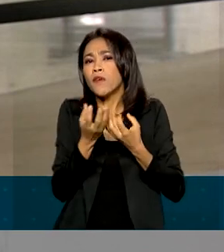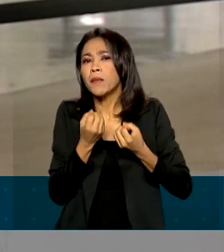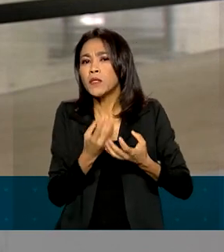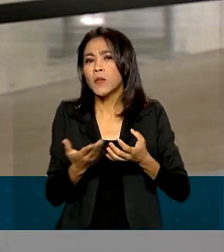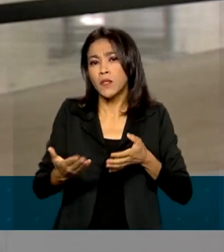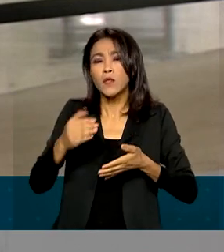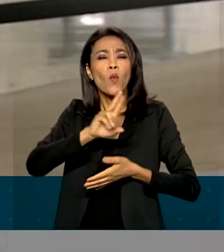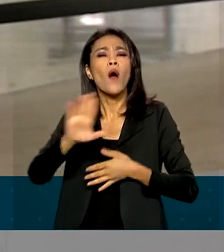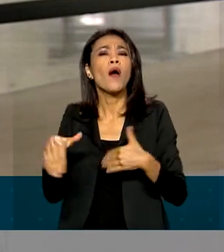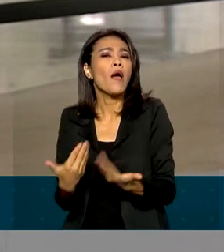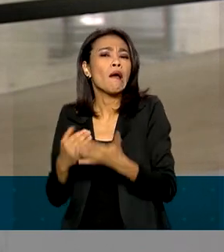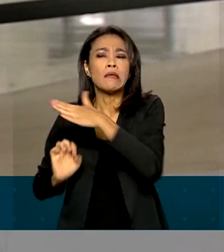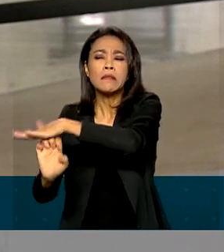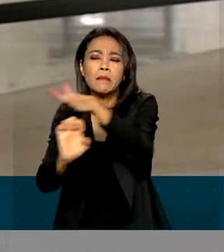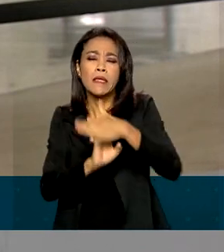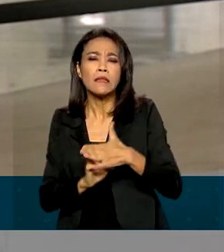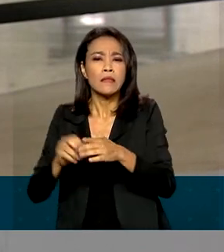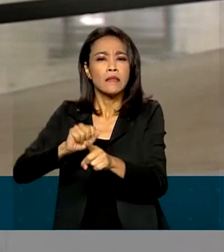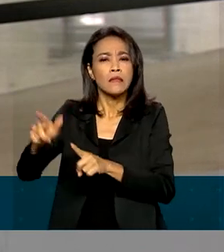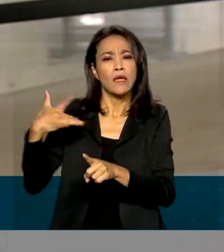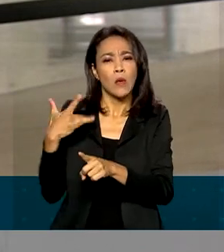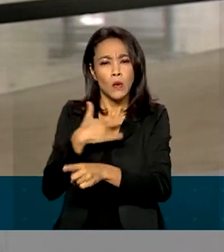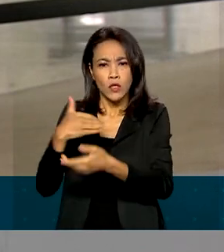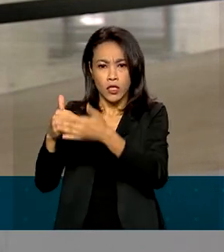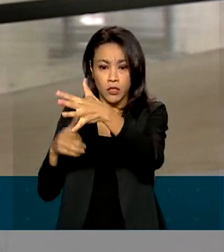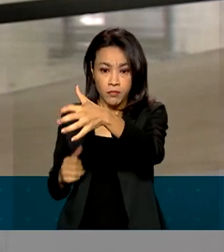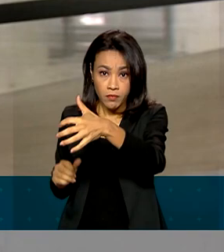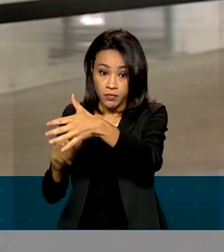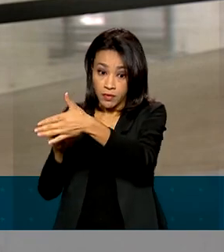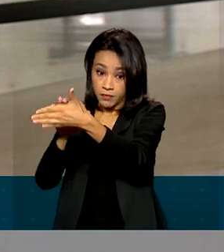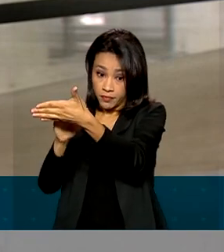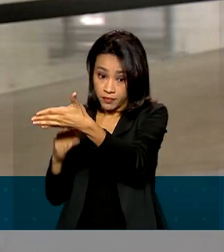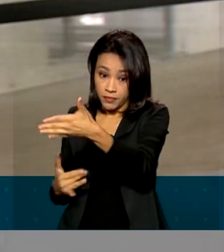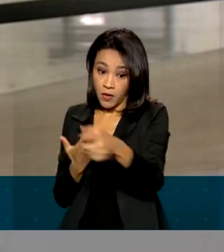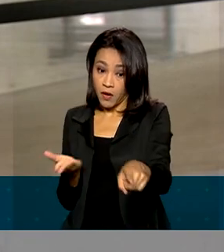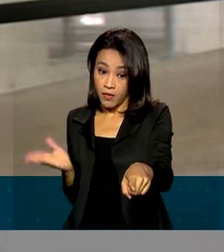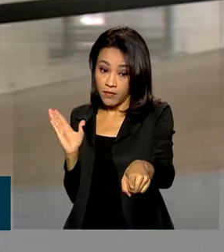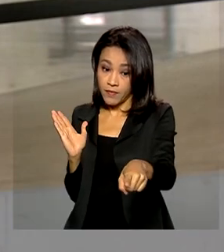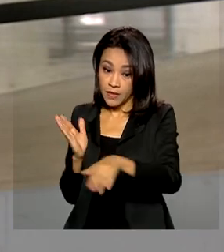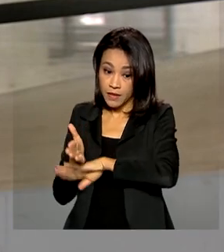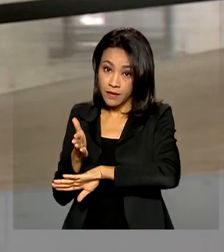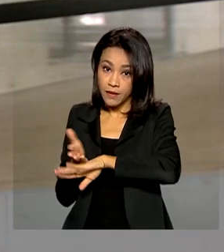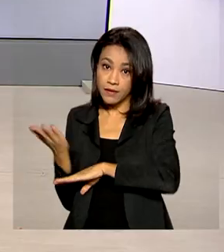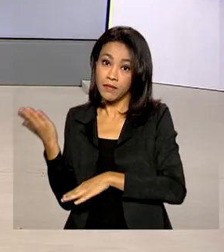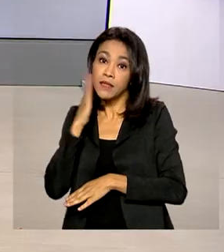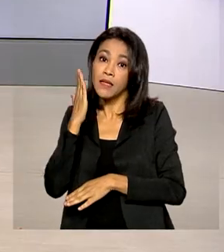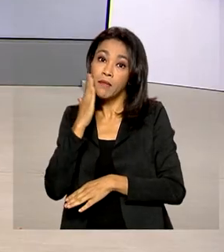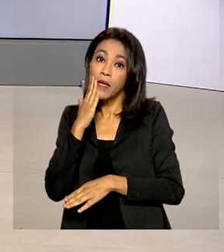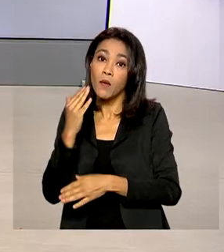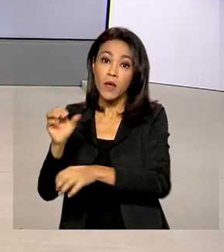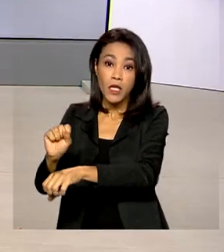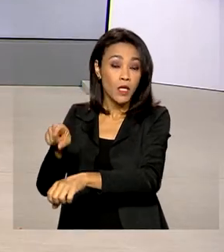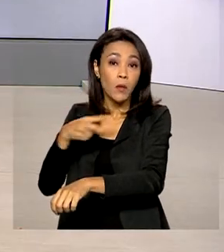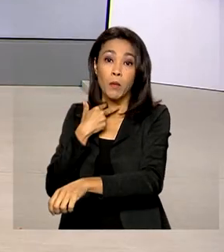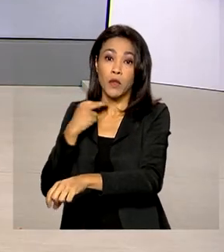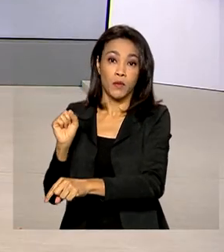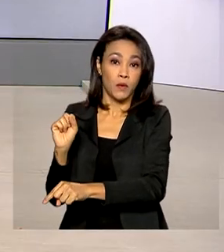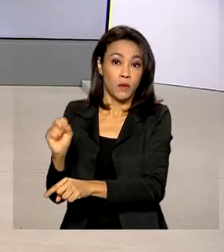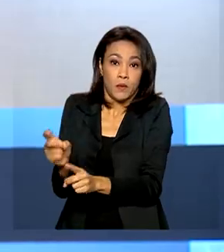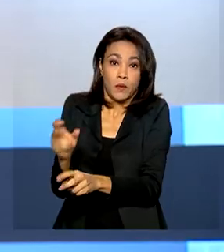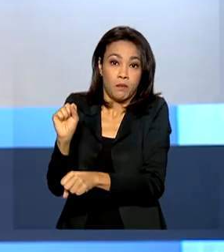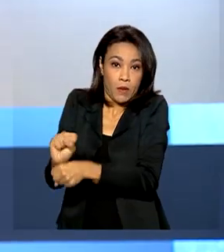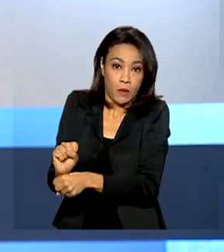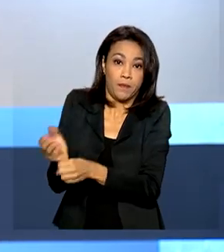que foram suspensos, é só acessar o site gov.br barra ANS. Renata, eu volto com você. Está certo, Glauco. Obrigada pelas suas